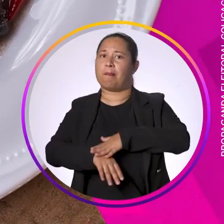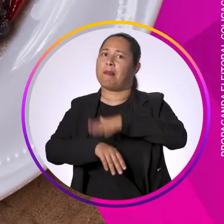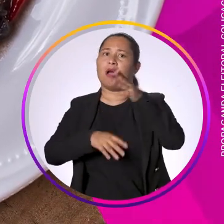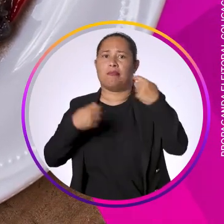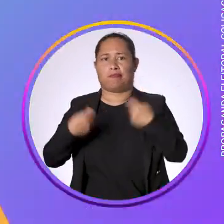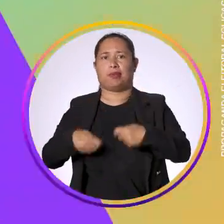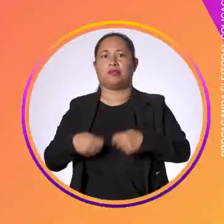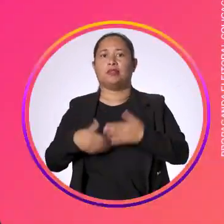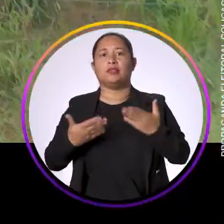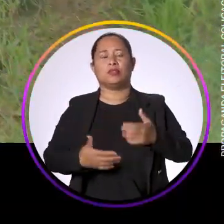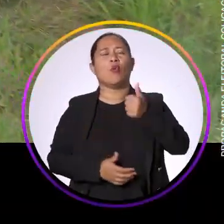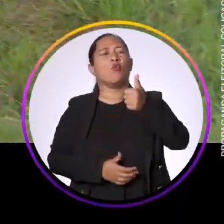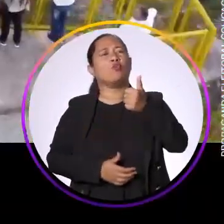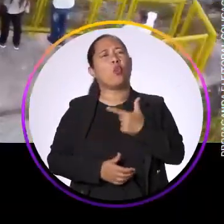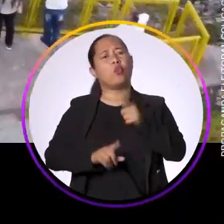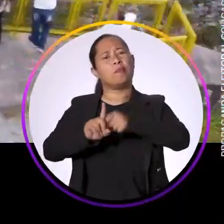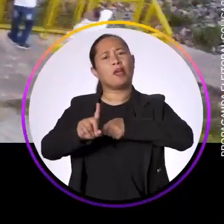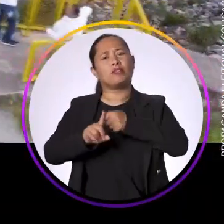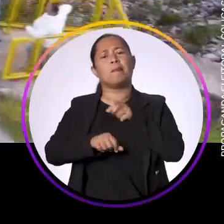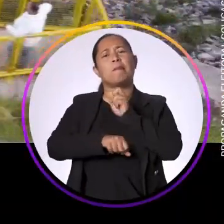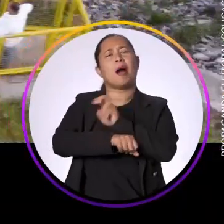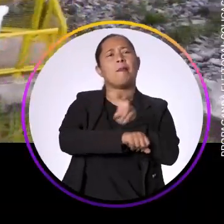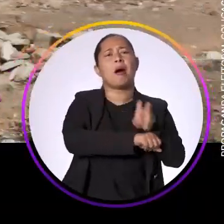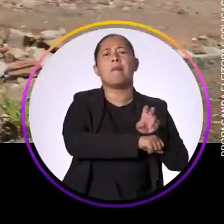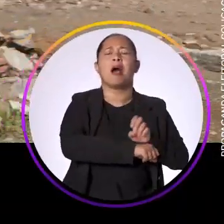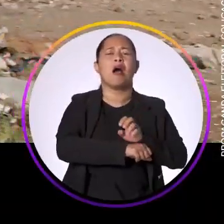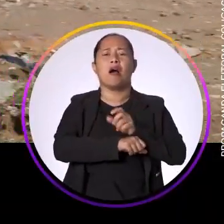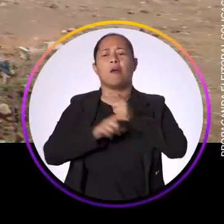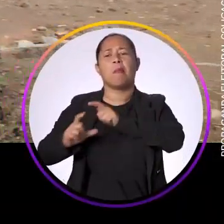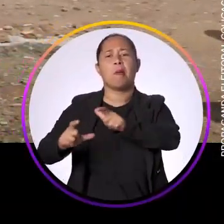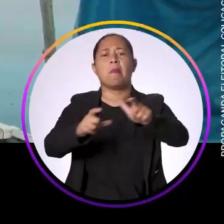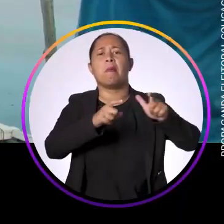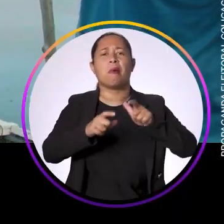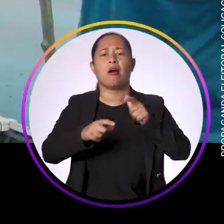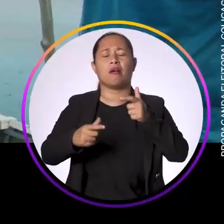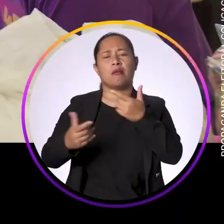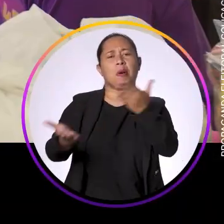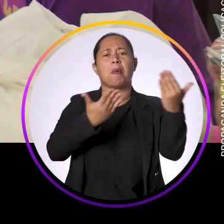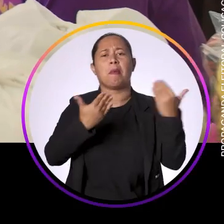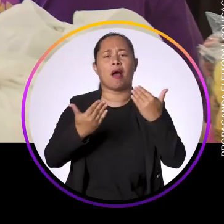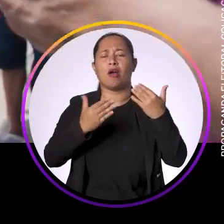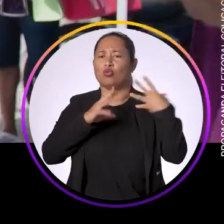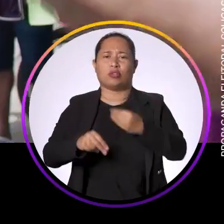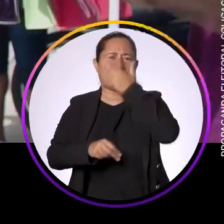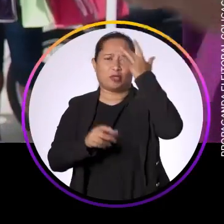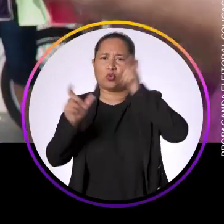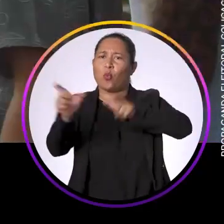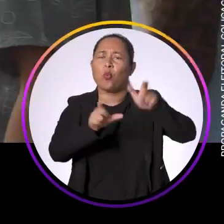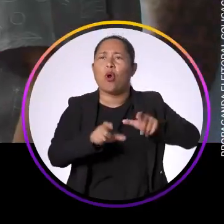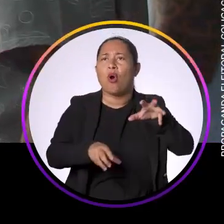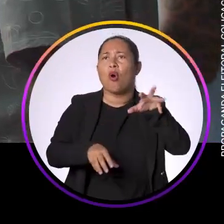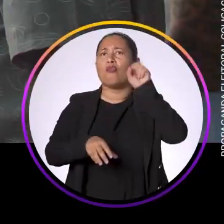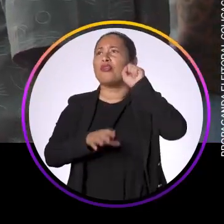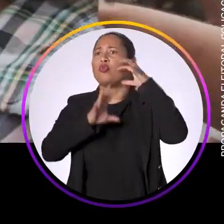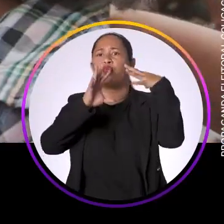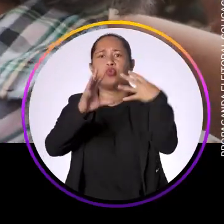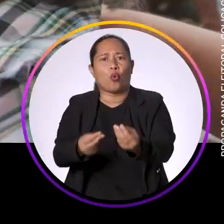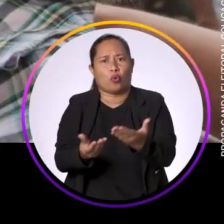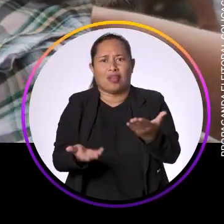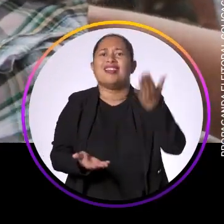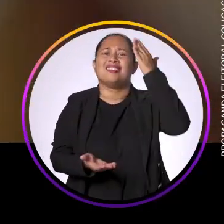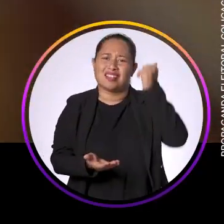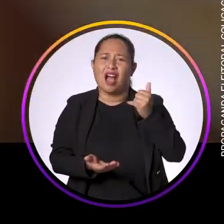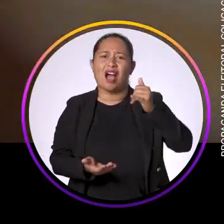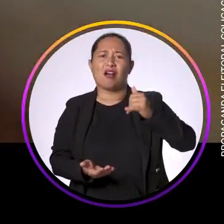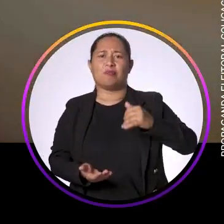onde o povo mais precisa. Há 12 meses que eu ando em Pernambuco, já visitei todas as regiões, já conversei com gente de todo canto. A gente ouviu todo